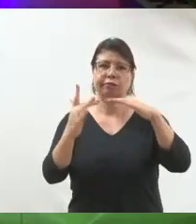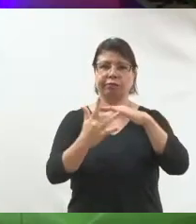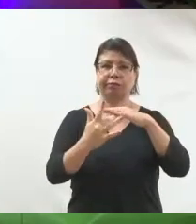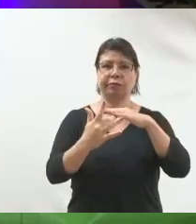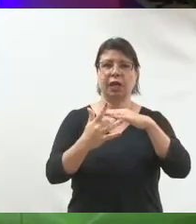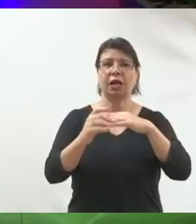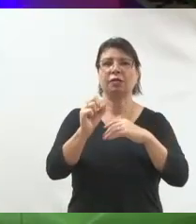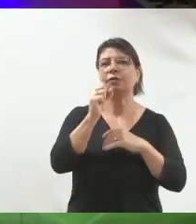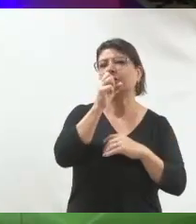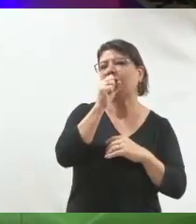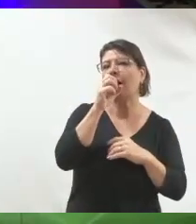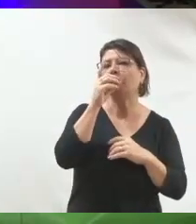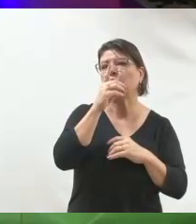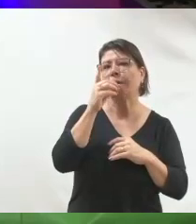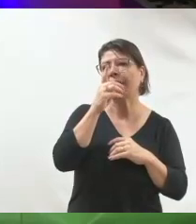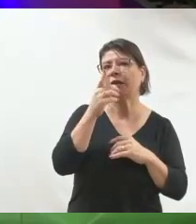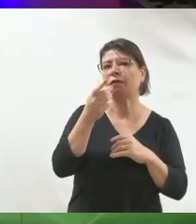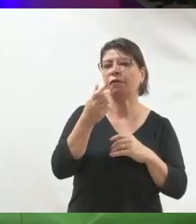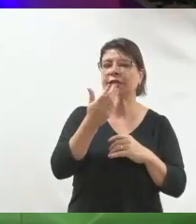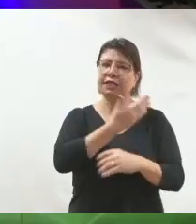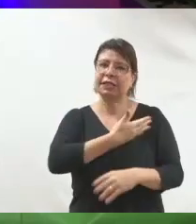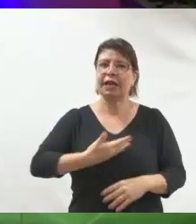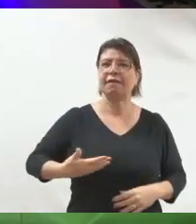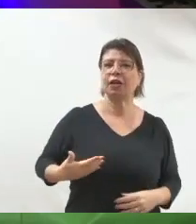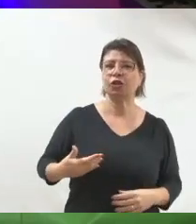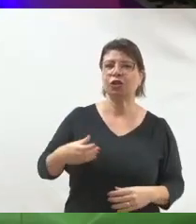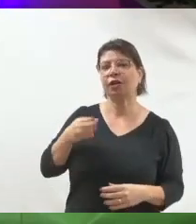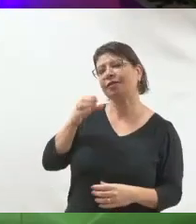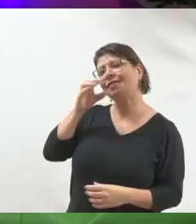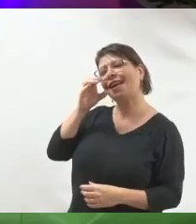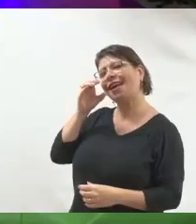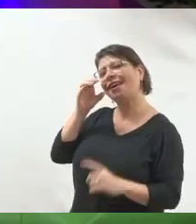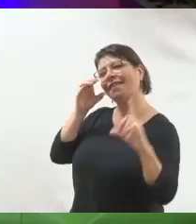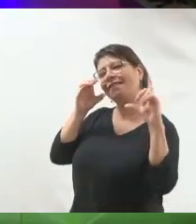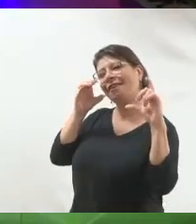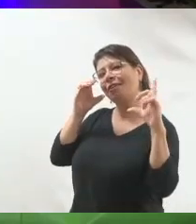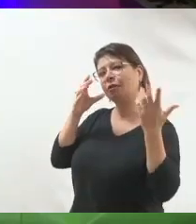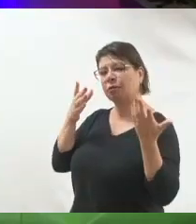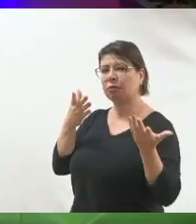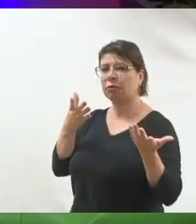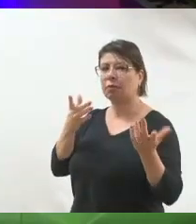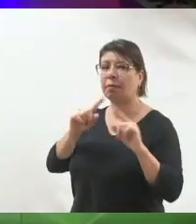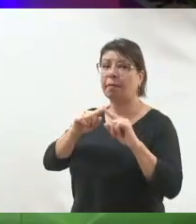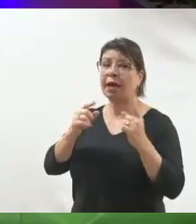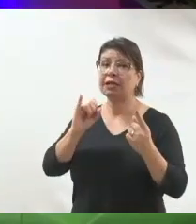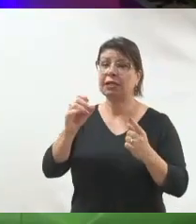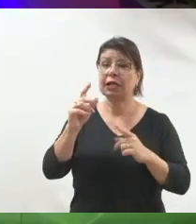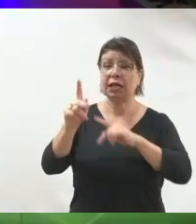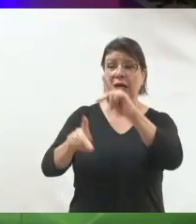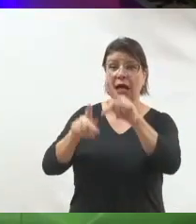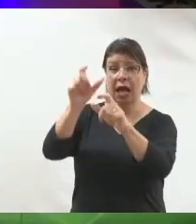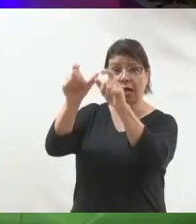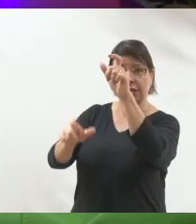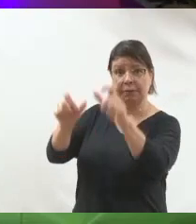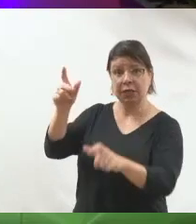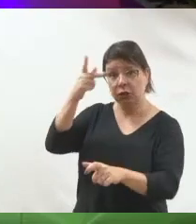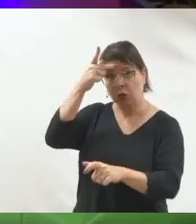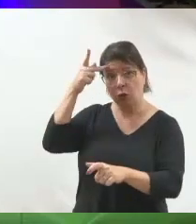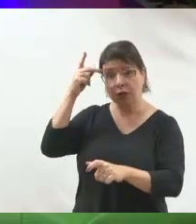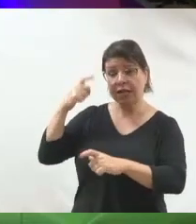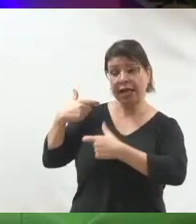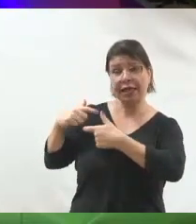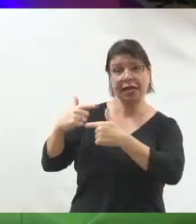conservador. Você acha que isso vai comunicar o quê para as pessoas? Então, muito cuidado com o que você escolhe expor,